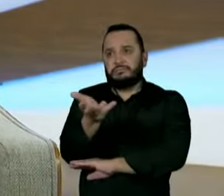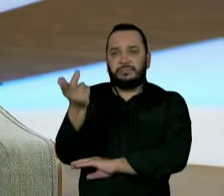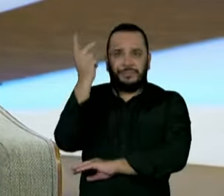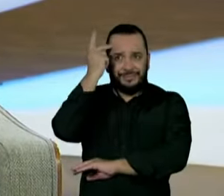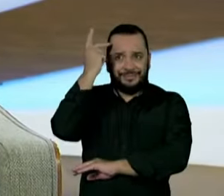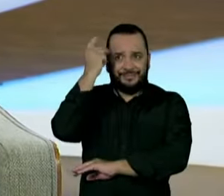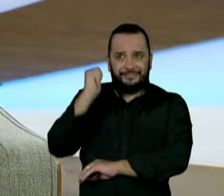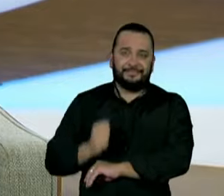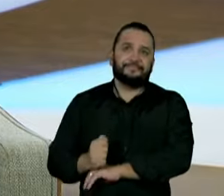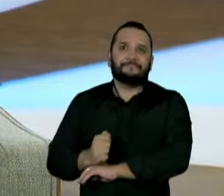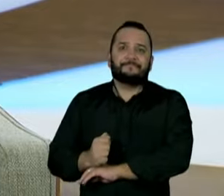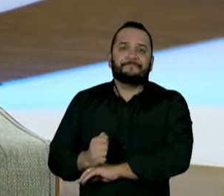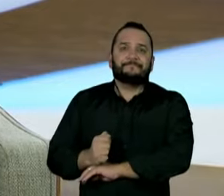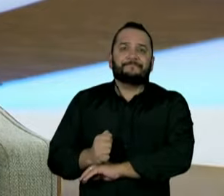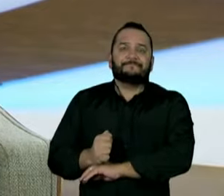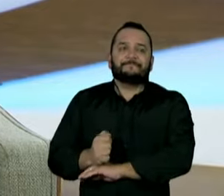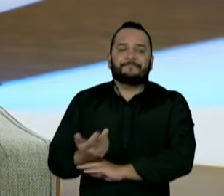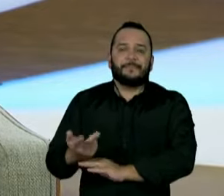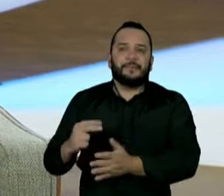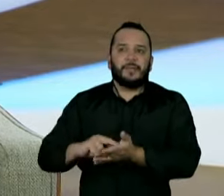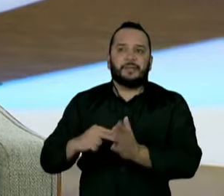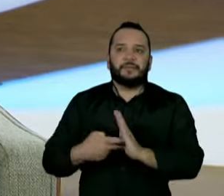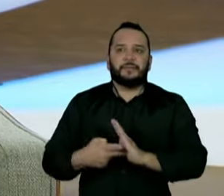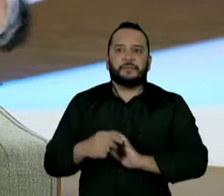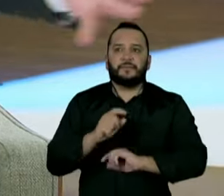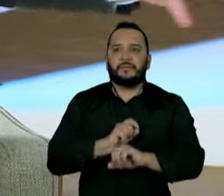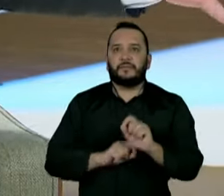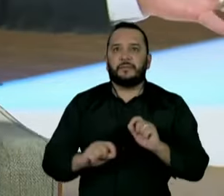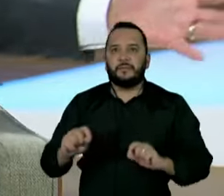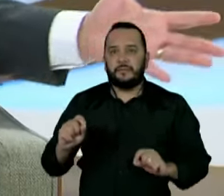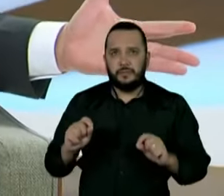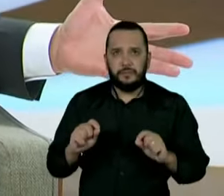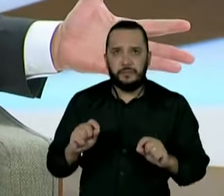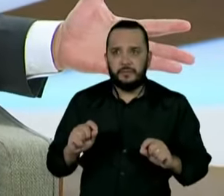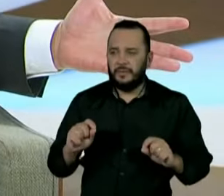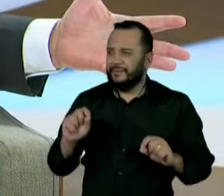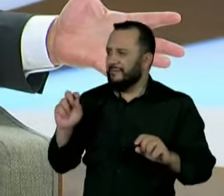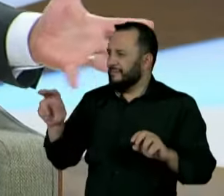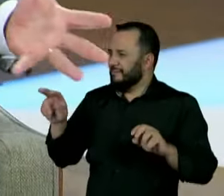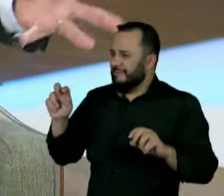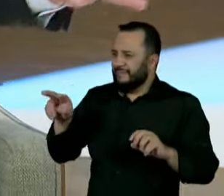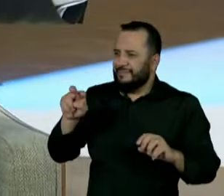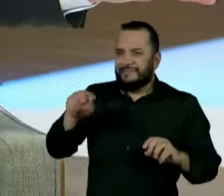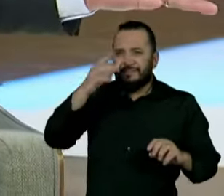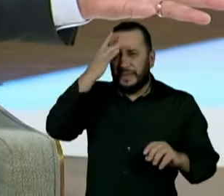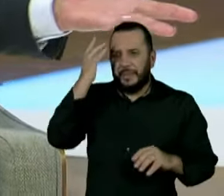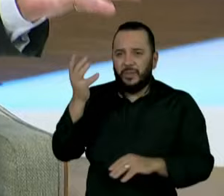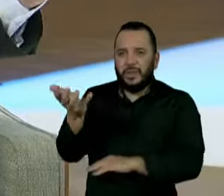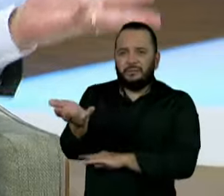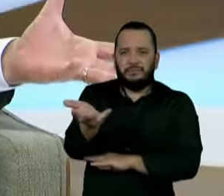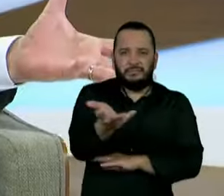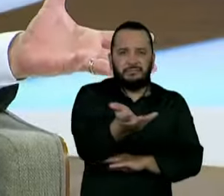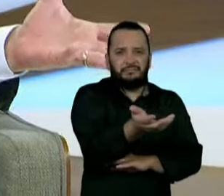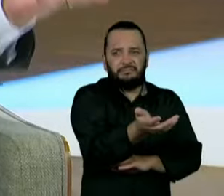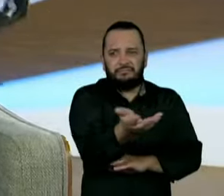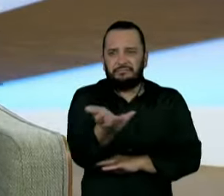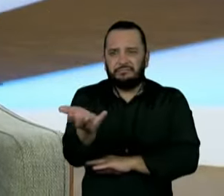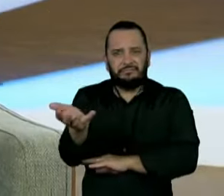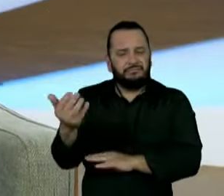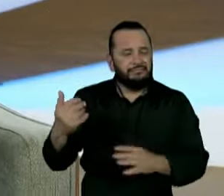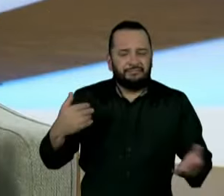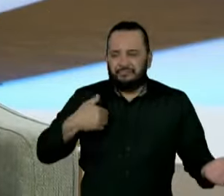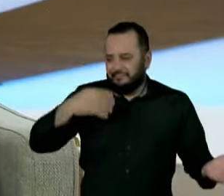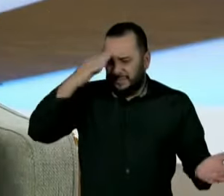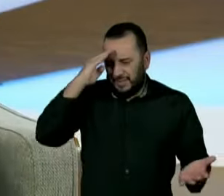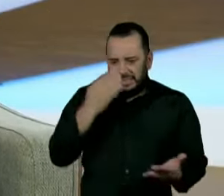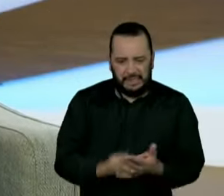São Paulo, o que é um, assim, é um, para todos nós, é uma coisa inacreditável como o Estado